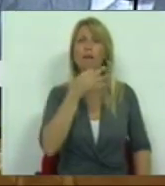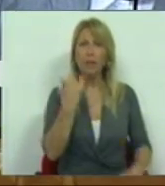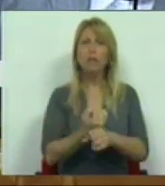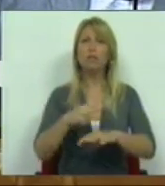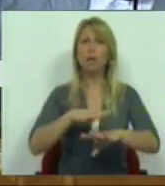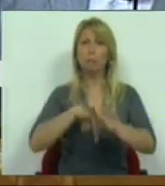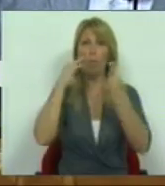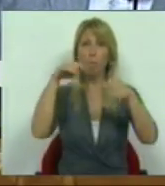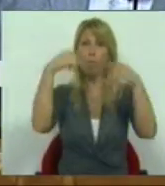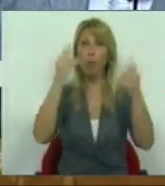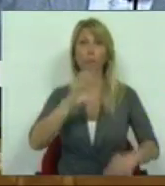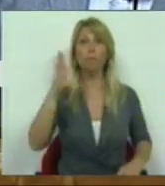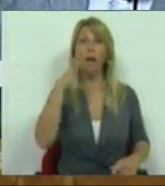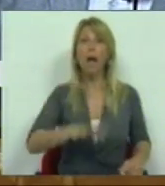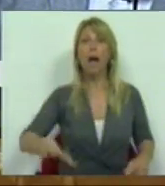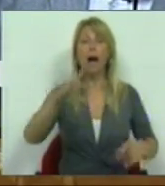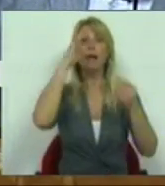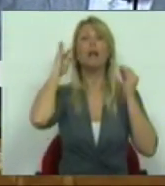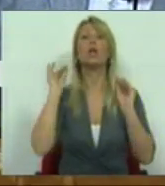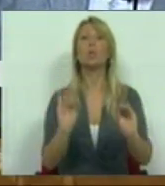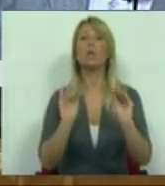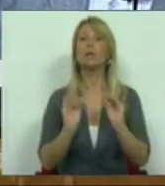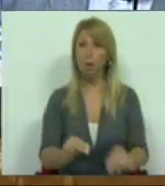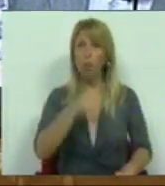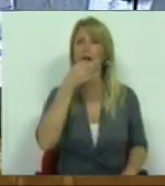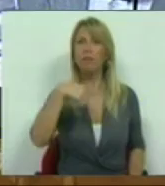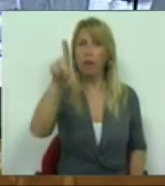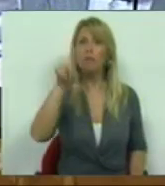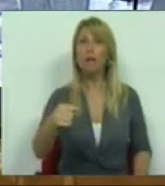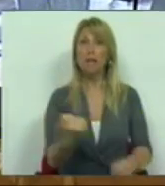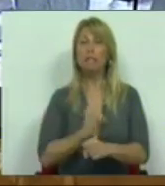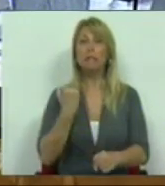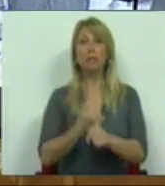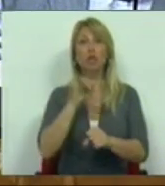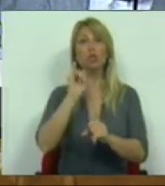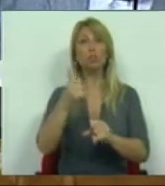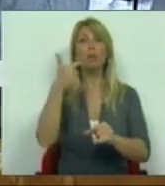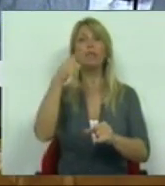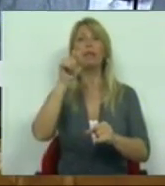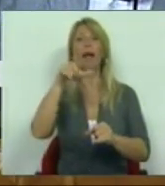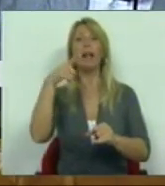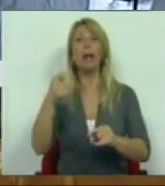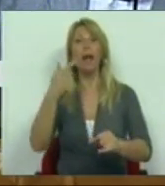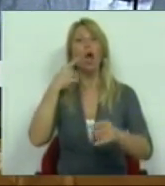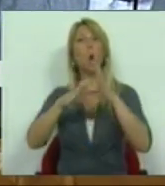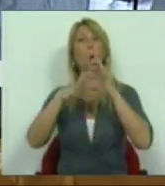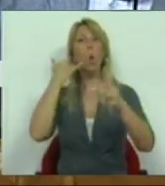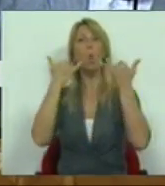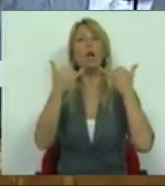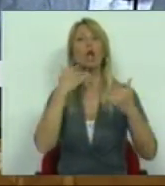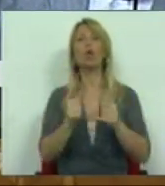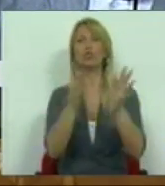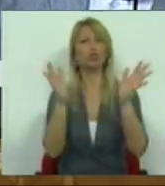nomeadamente na área da Educação. e falo dos serviços das telecomunicações em todas as áreas